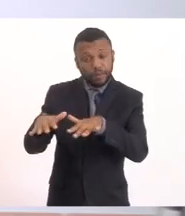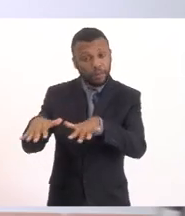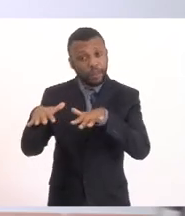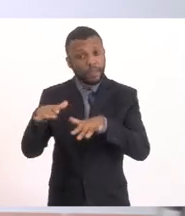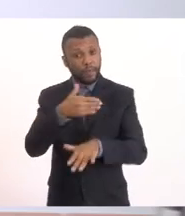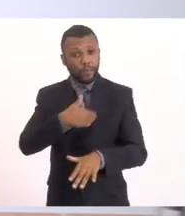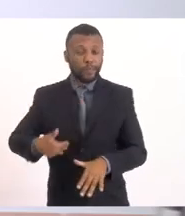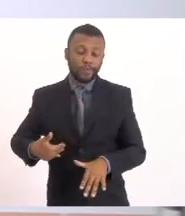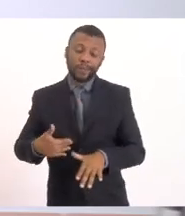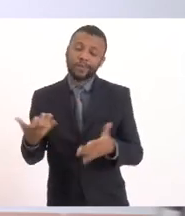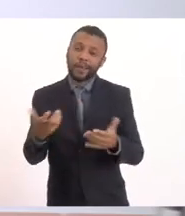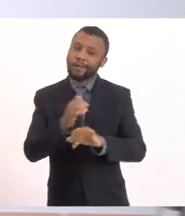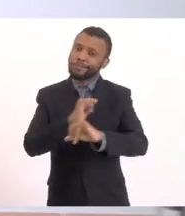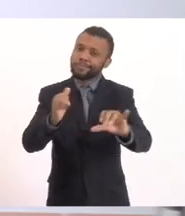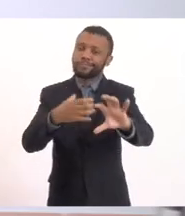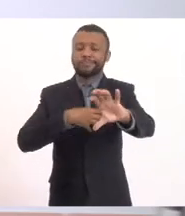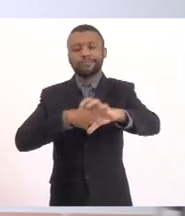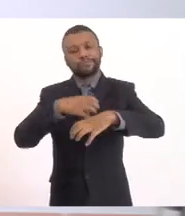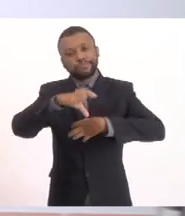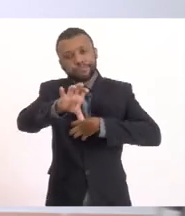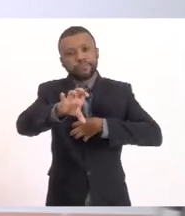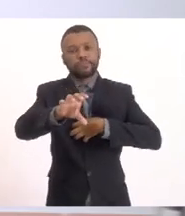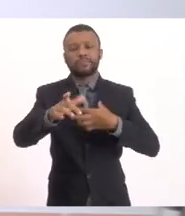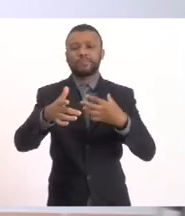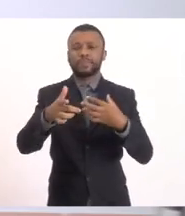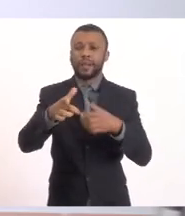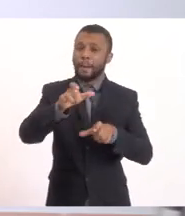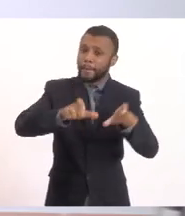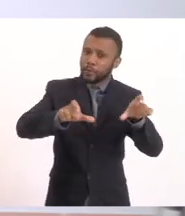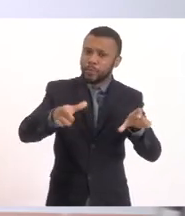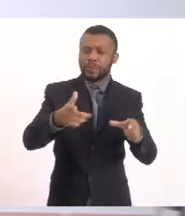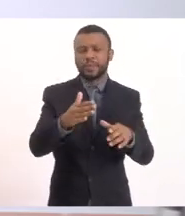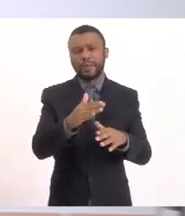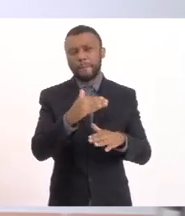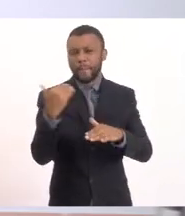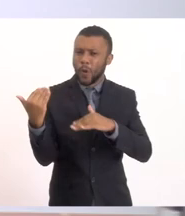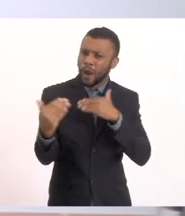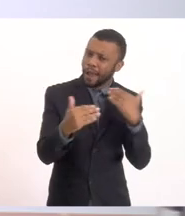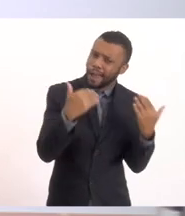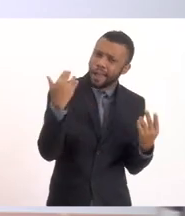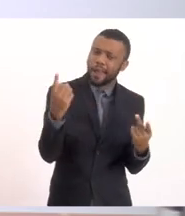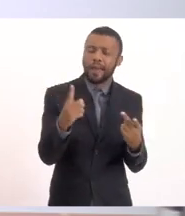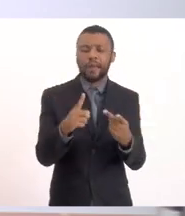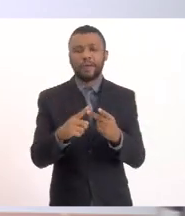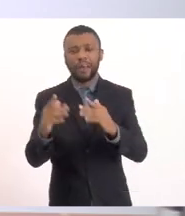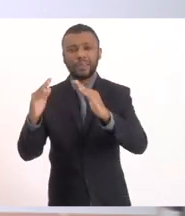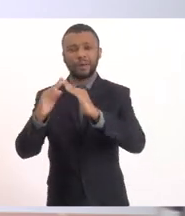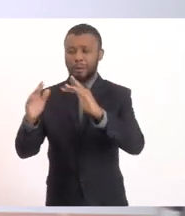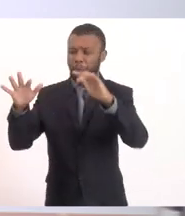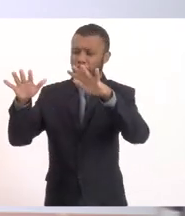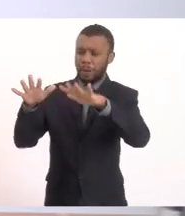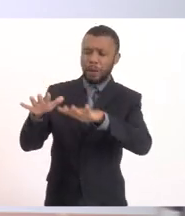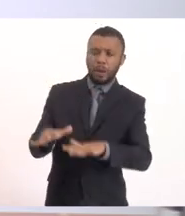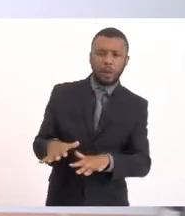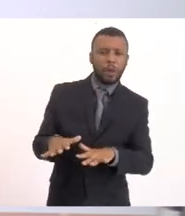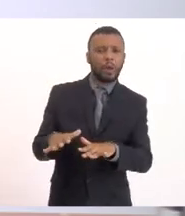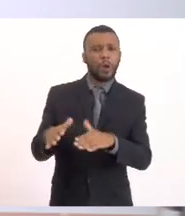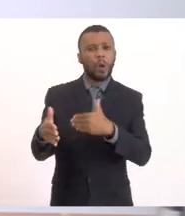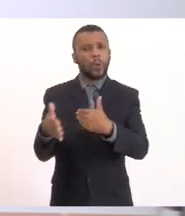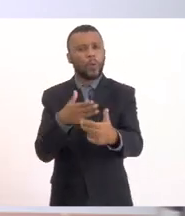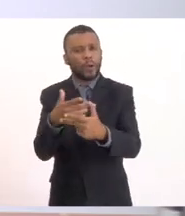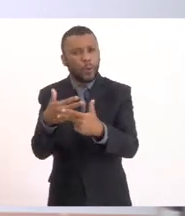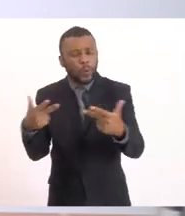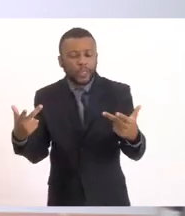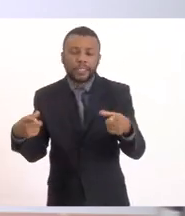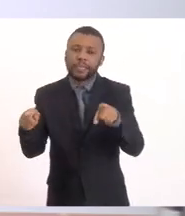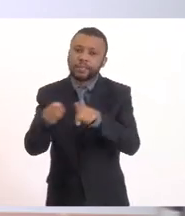que perderam alguém ontem e perderam também a moradia ou qualquer outra coisa de bem material e também de valor sentimental.